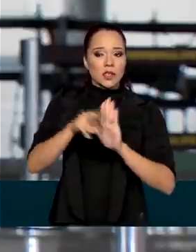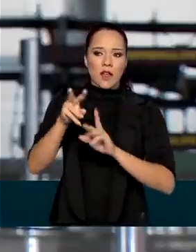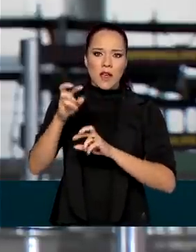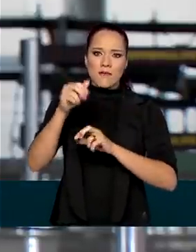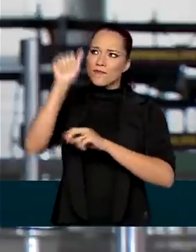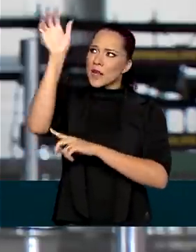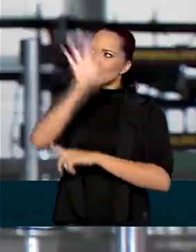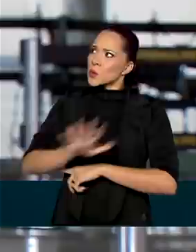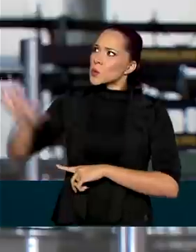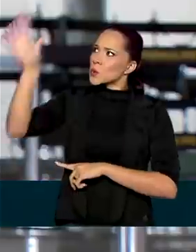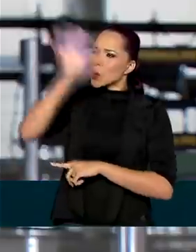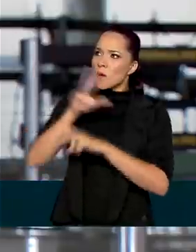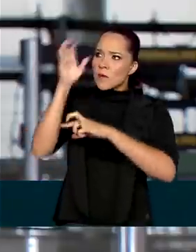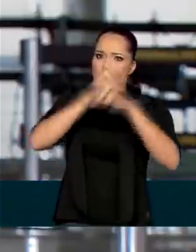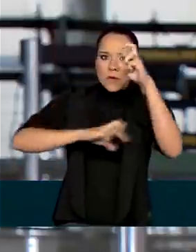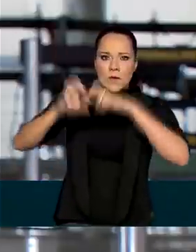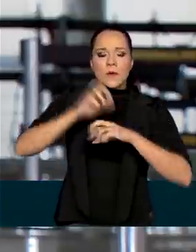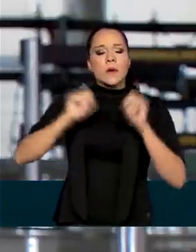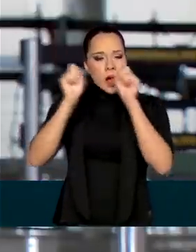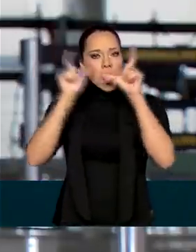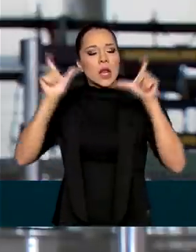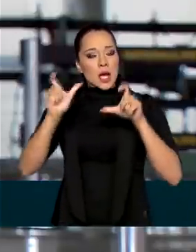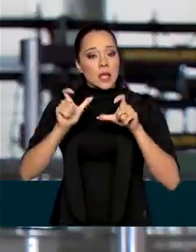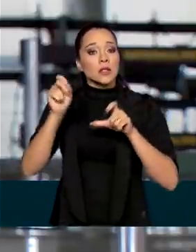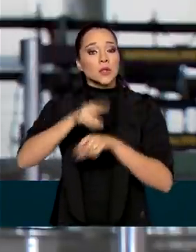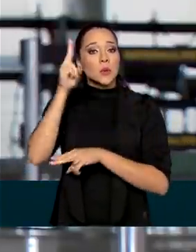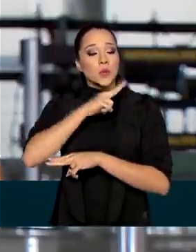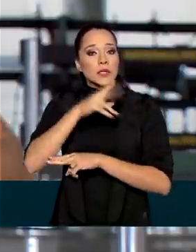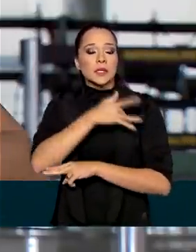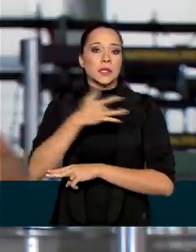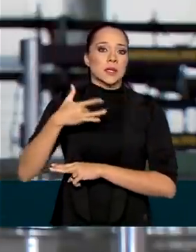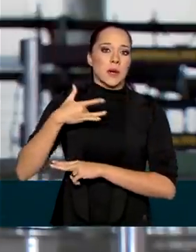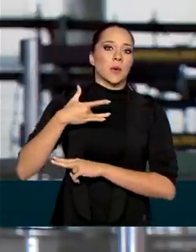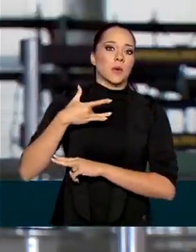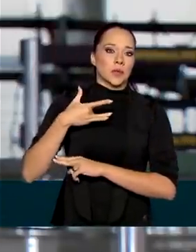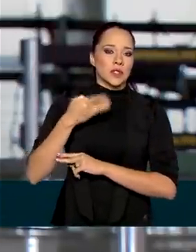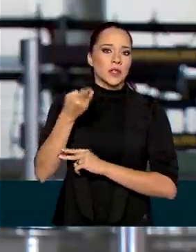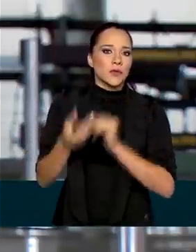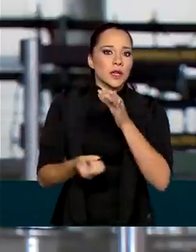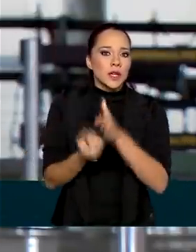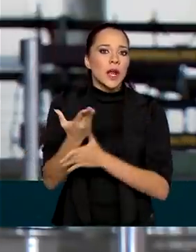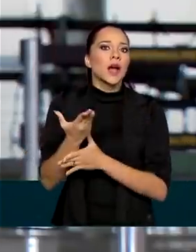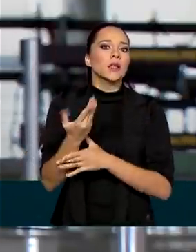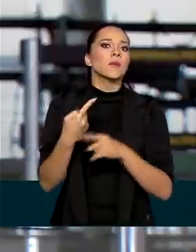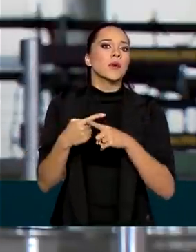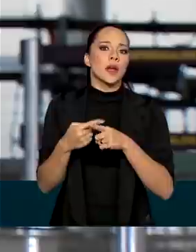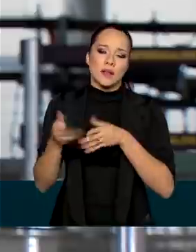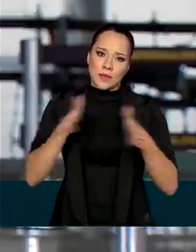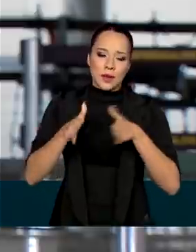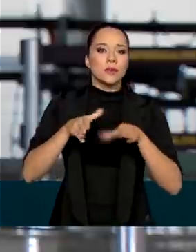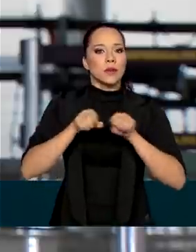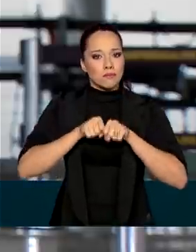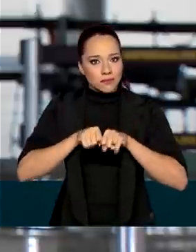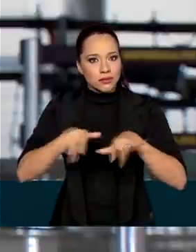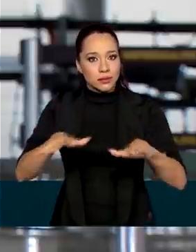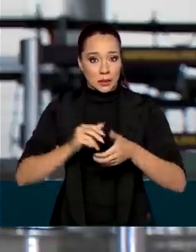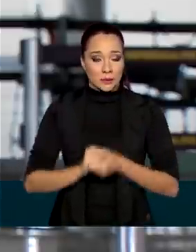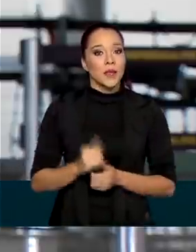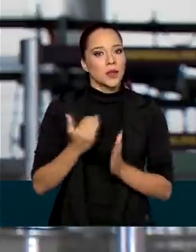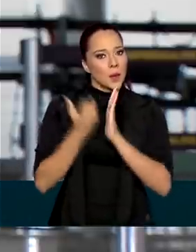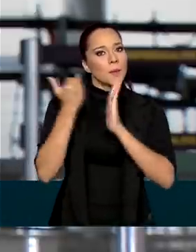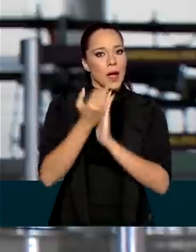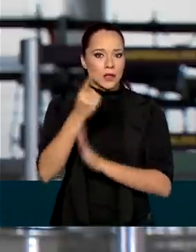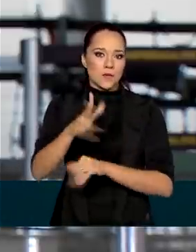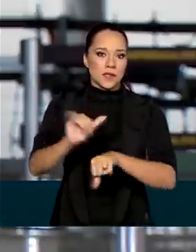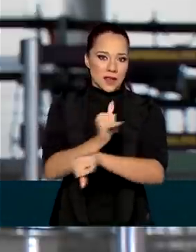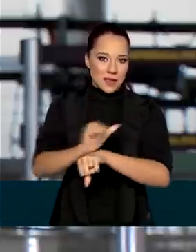vigilância, alerta e resposta à emergência de saúde pública criada em função dessa pandemia. Portanto, é mais uma